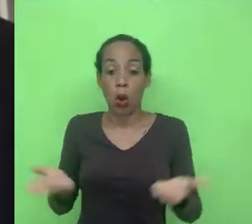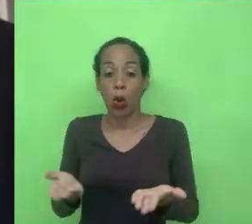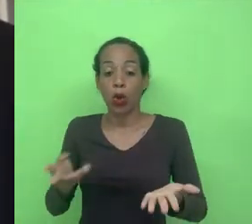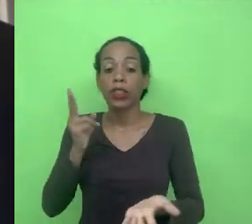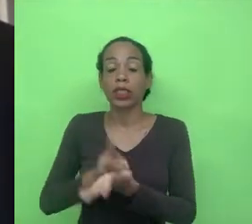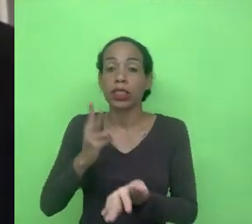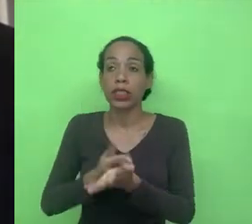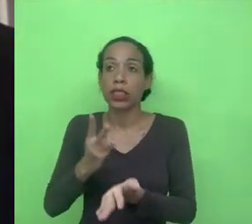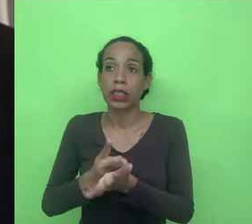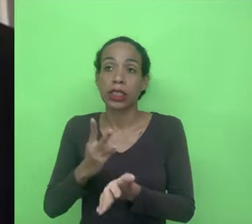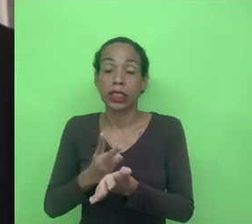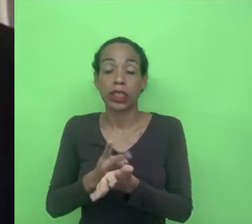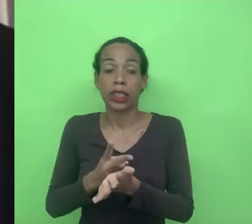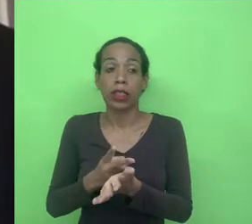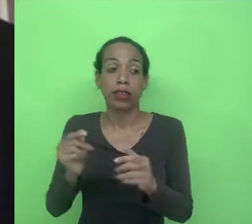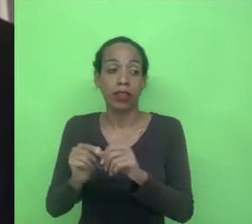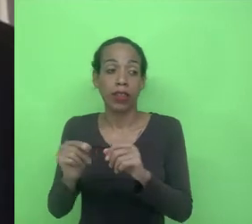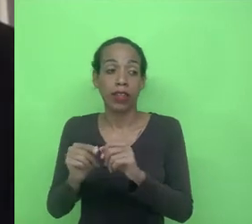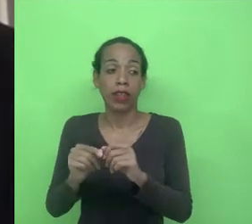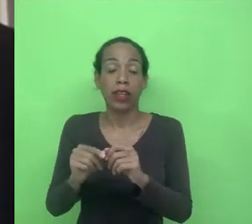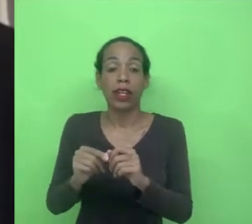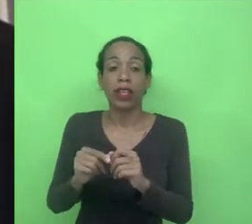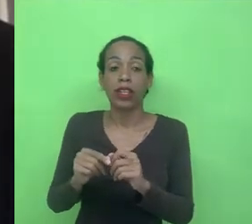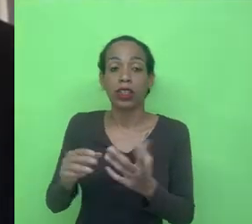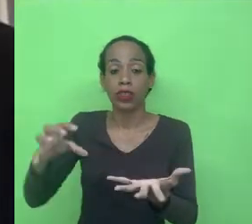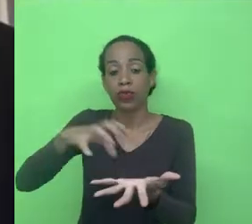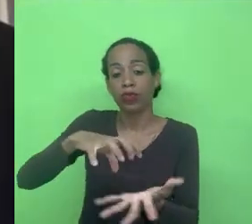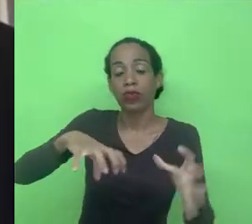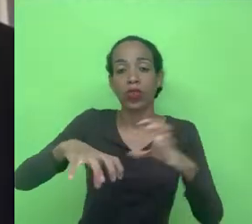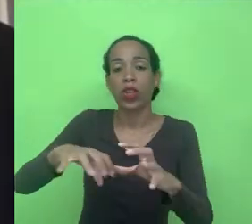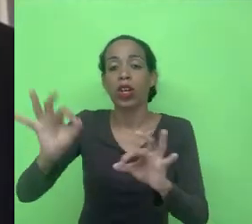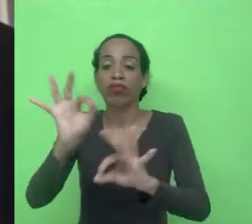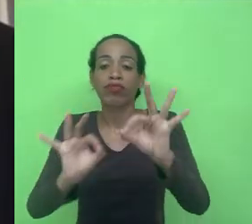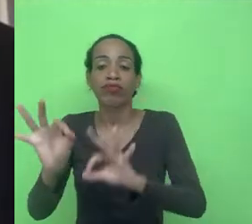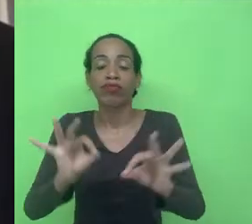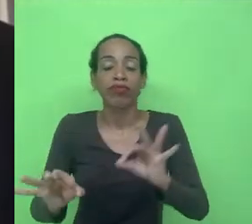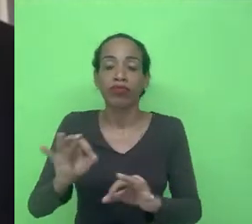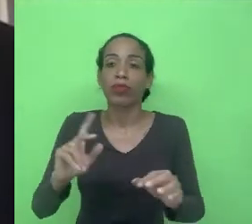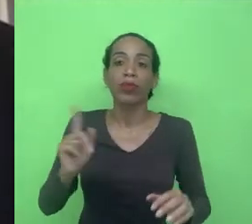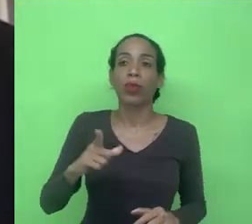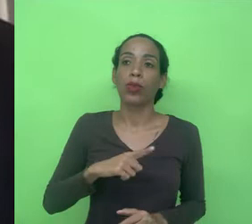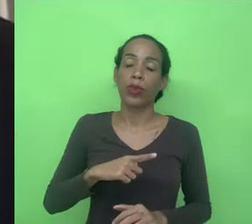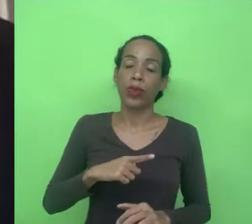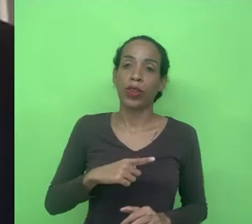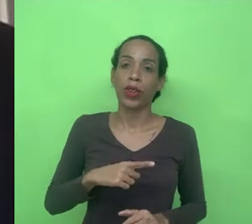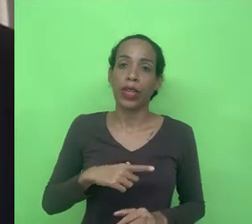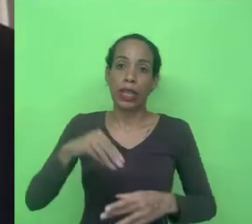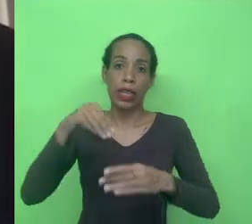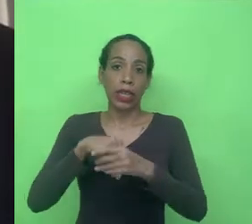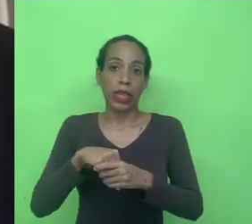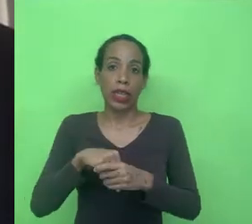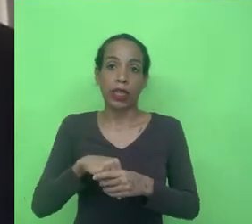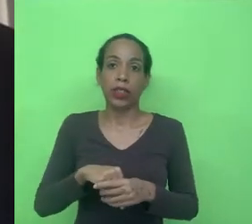segundo Latour por uma associação entre humanos e objetos e isso não deve ser